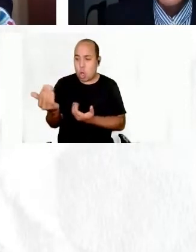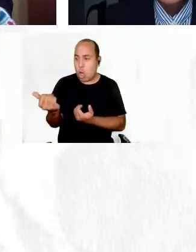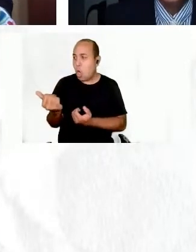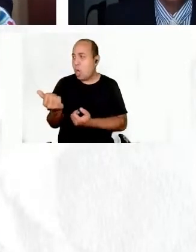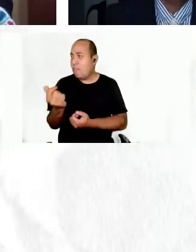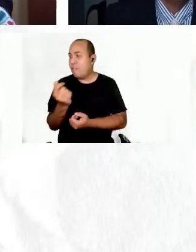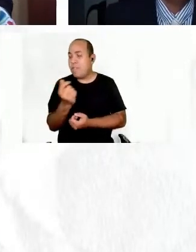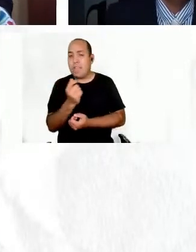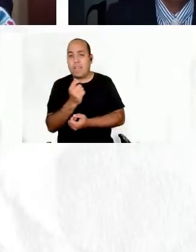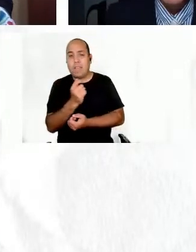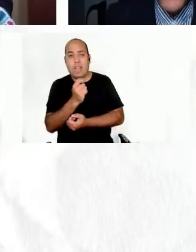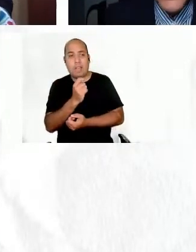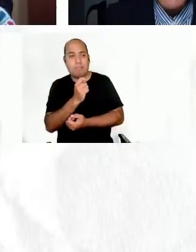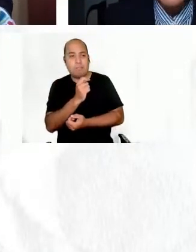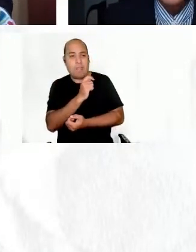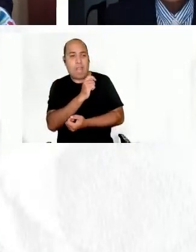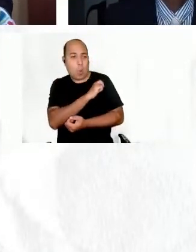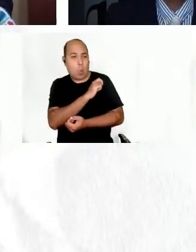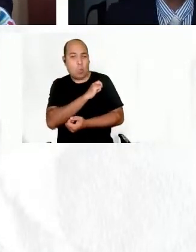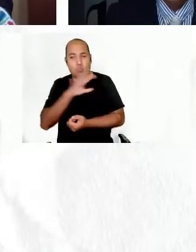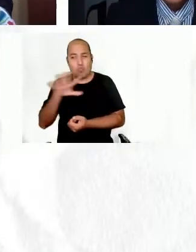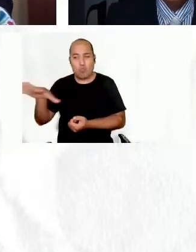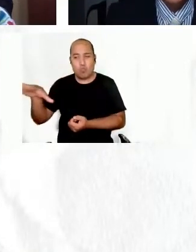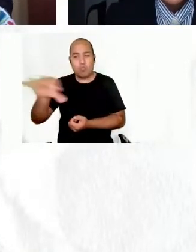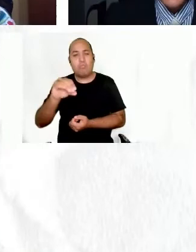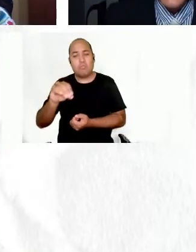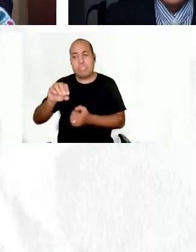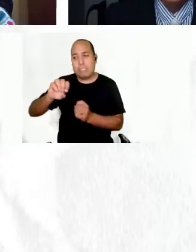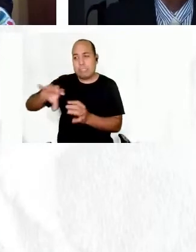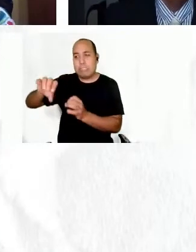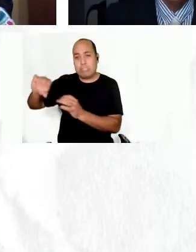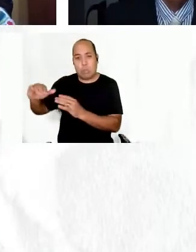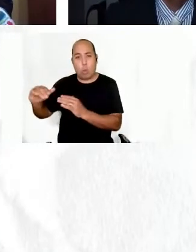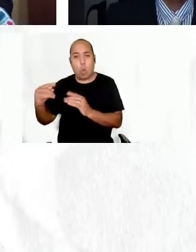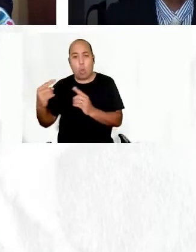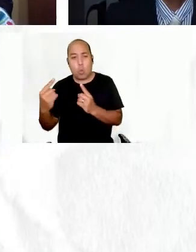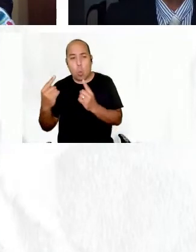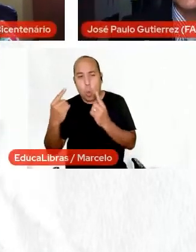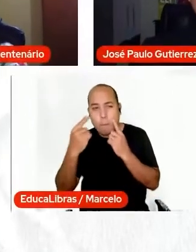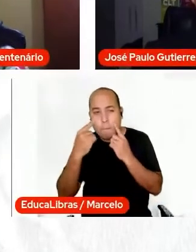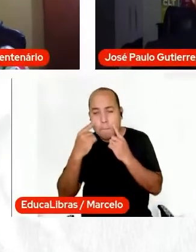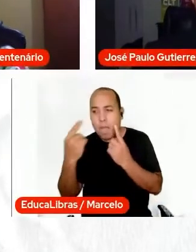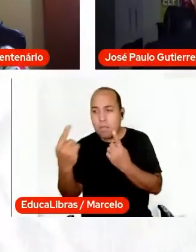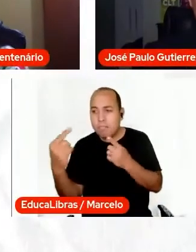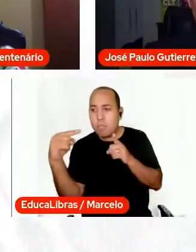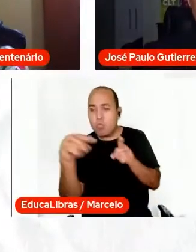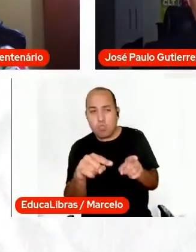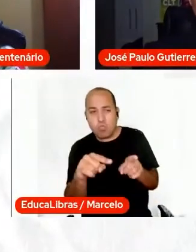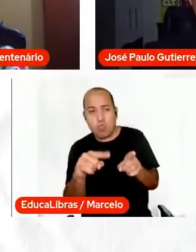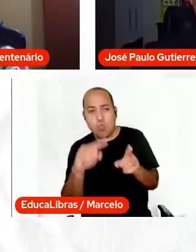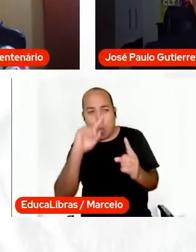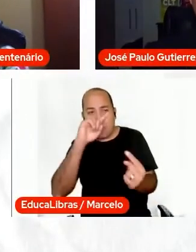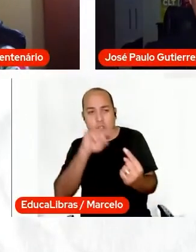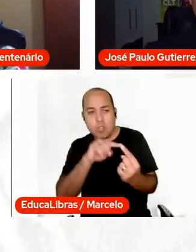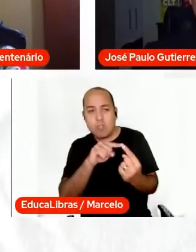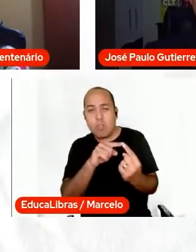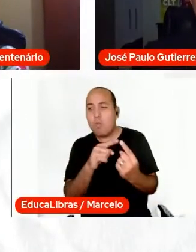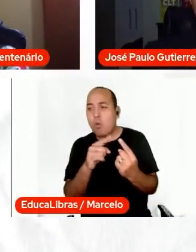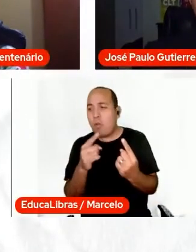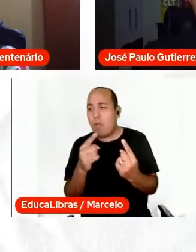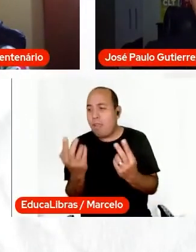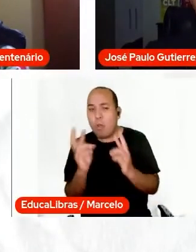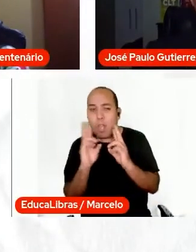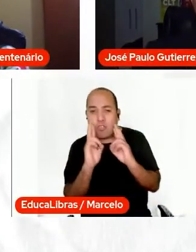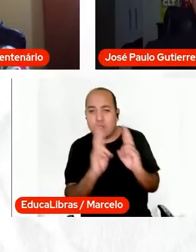as pessoas adultas, que as pessoas que comungam com os mesmos ideais, com o mesmo respeito, né, com relação aos direitos